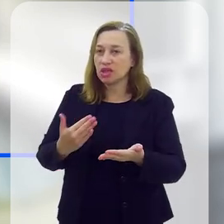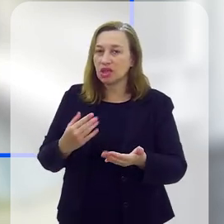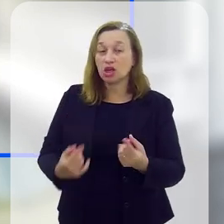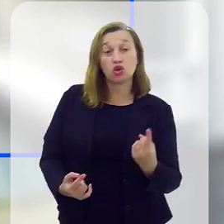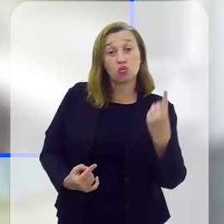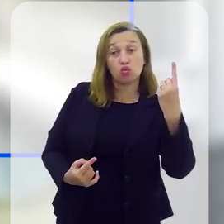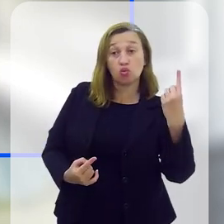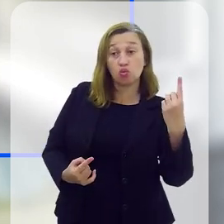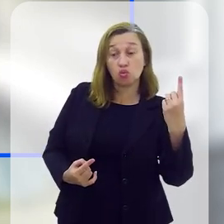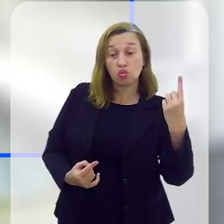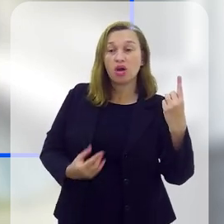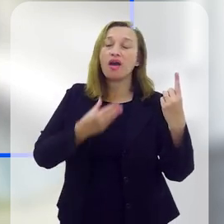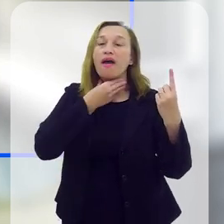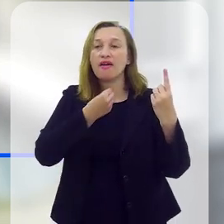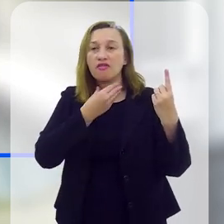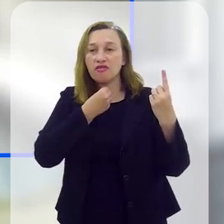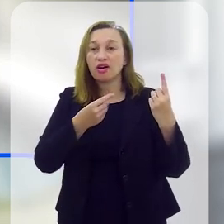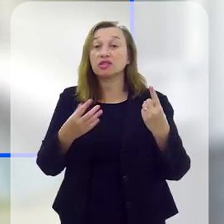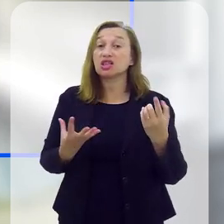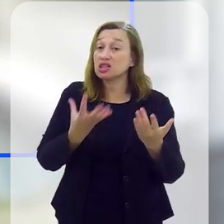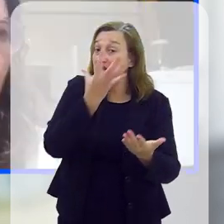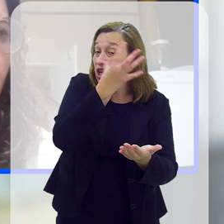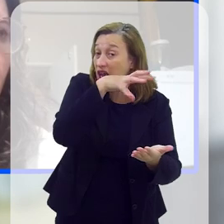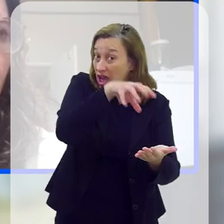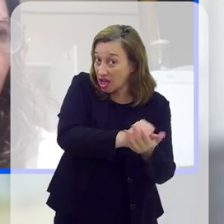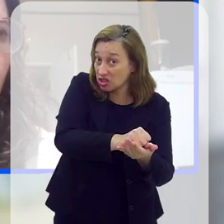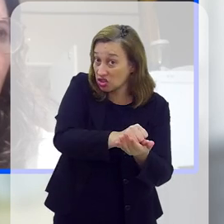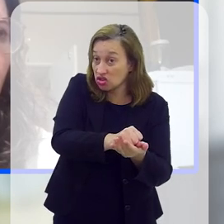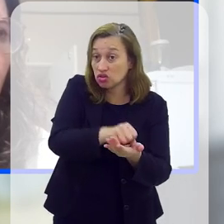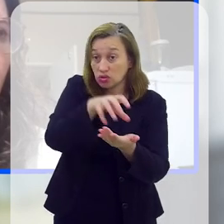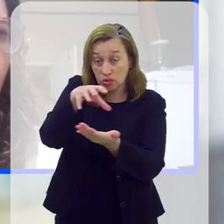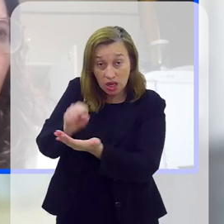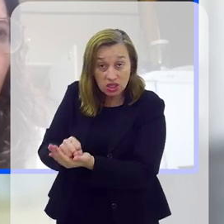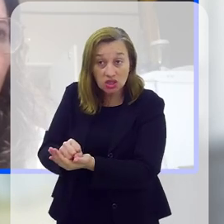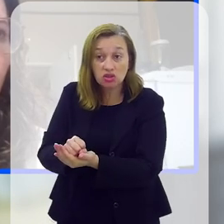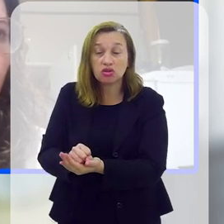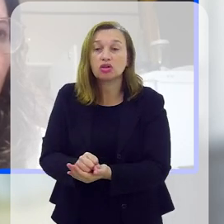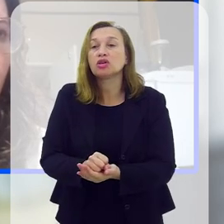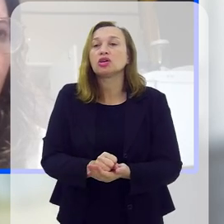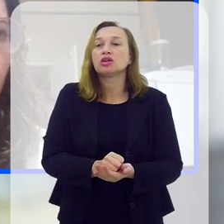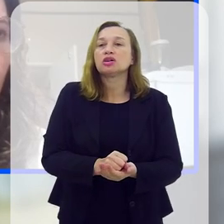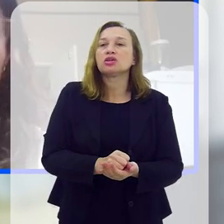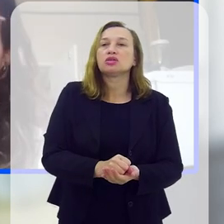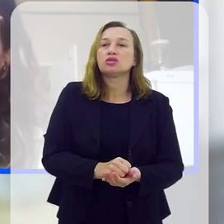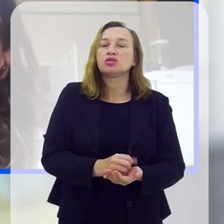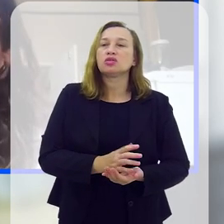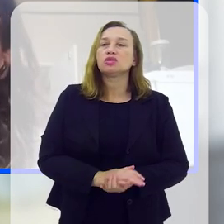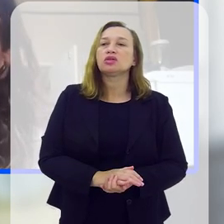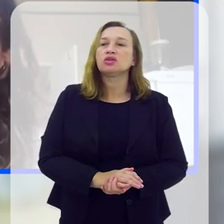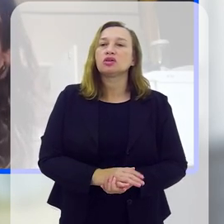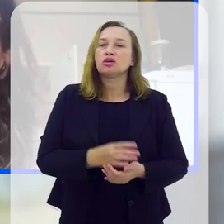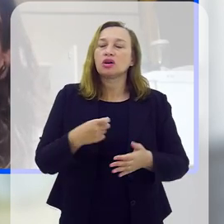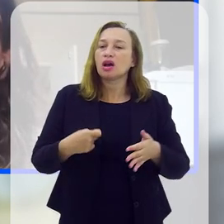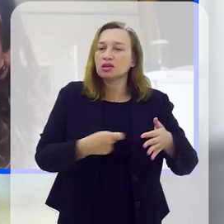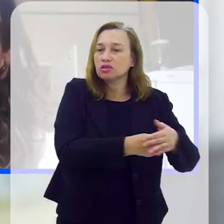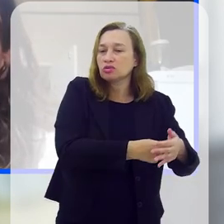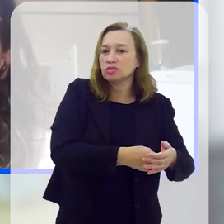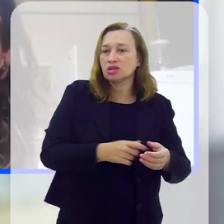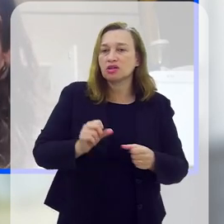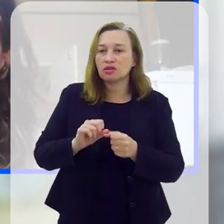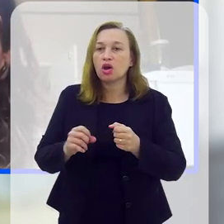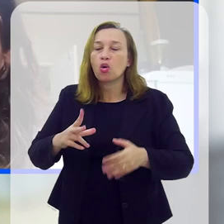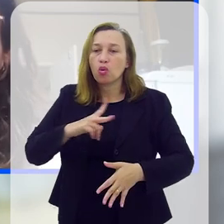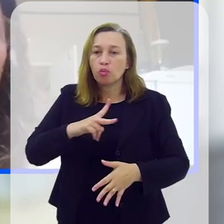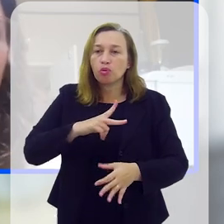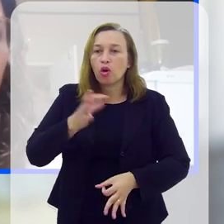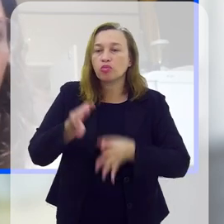Nesse caso, a conseguiu registrar o número do IP da máquina, por isso que é importante, também, esse registro do domínio, né? Enfim, o IP dessa máquina, onde foi feita